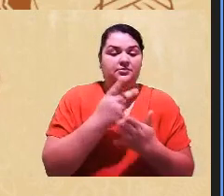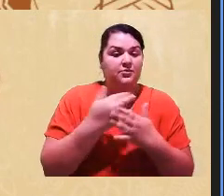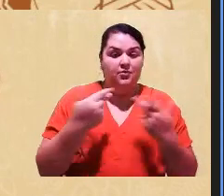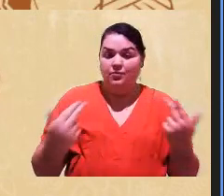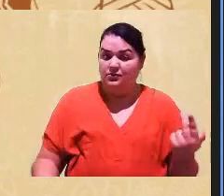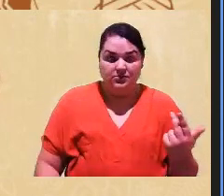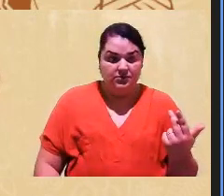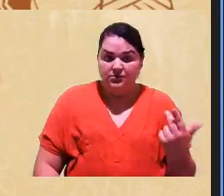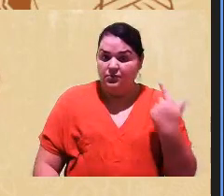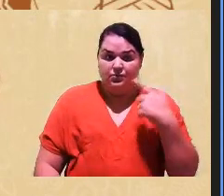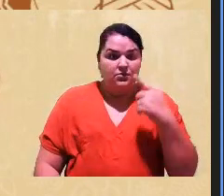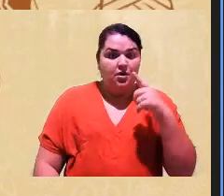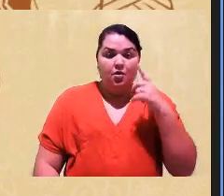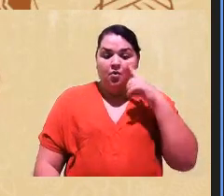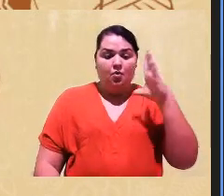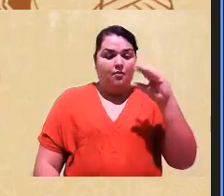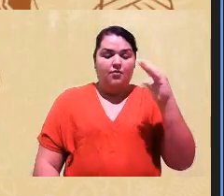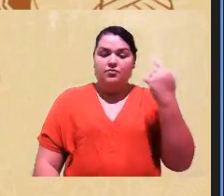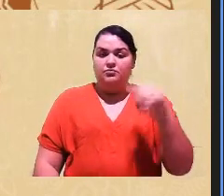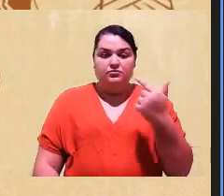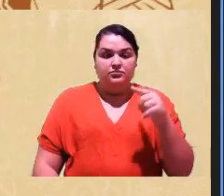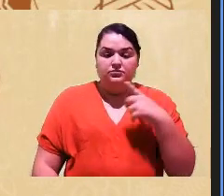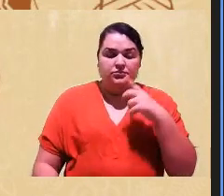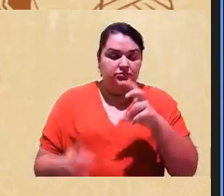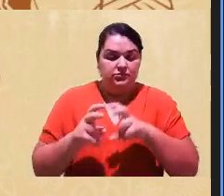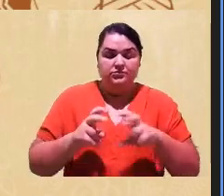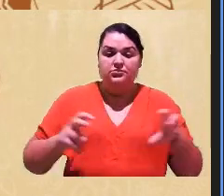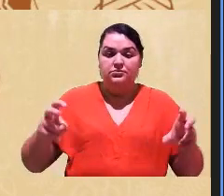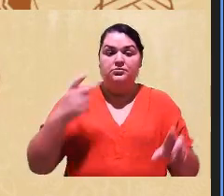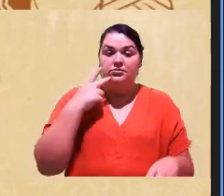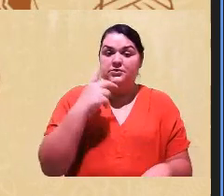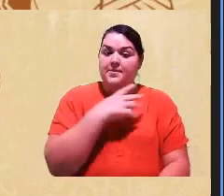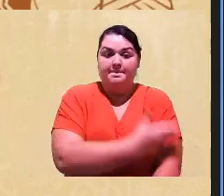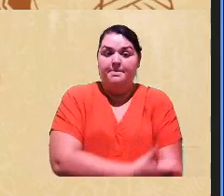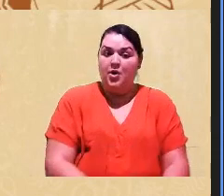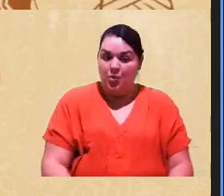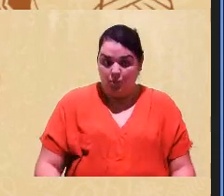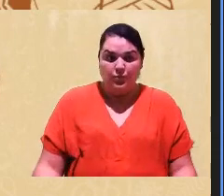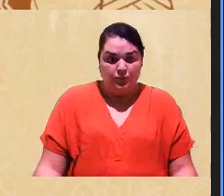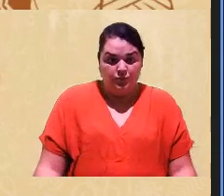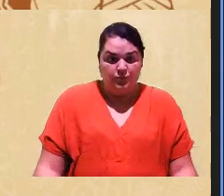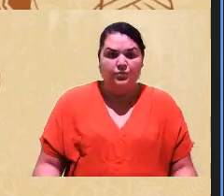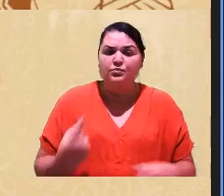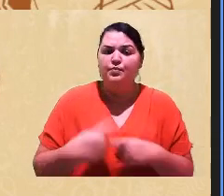confortáveis de serem avaliados por banca majoritariamente de brancos. Por que será?